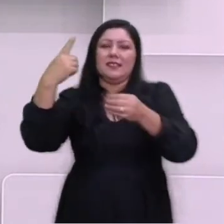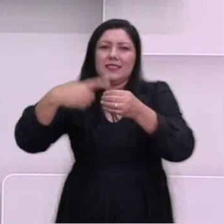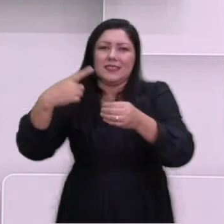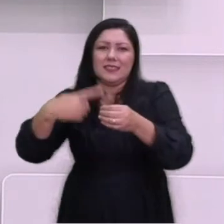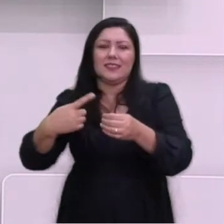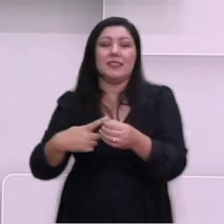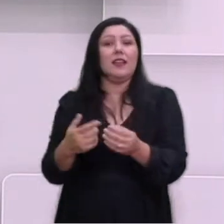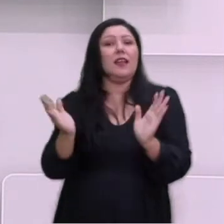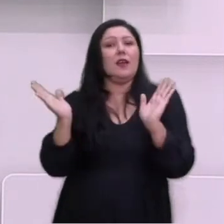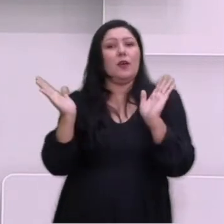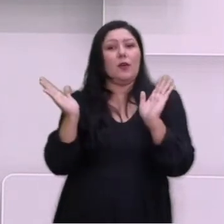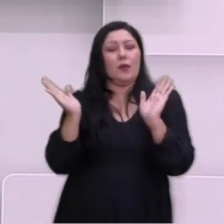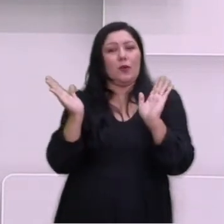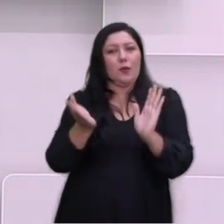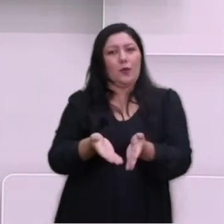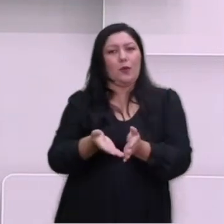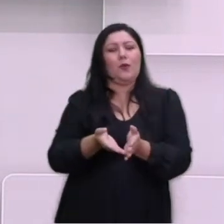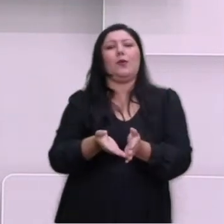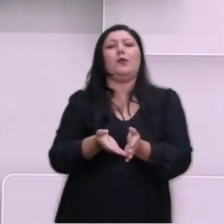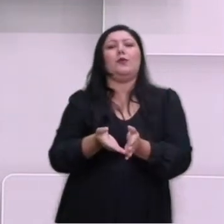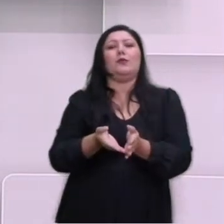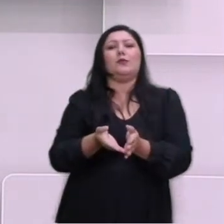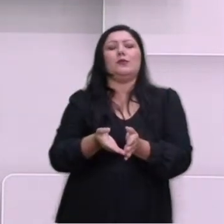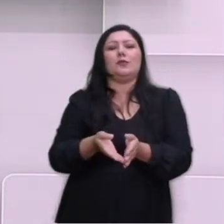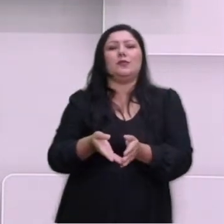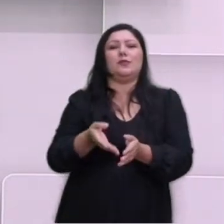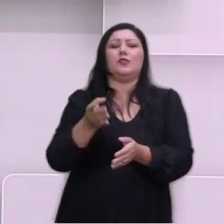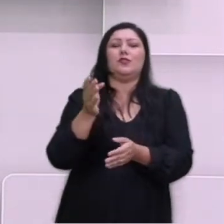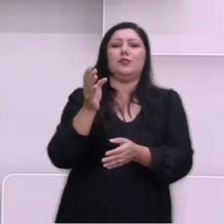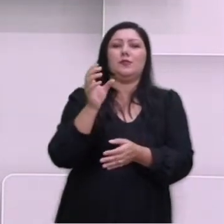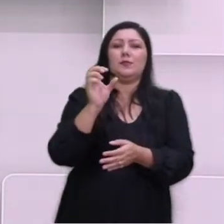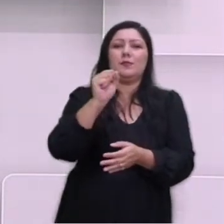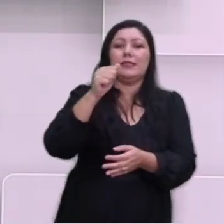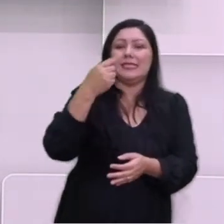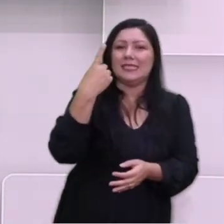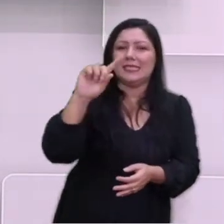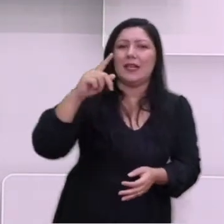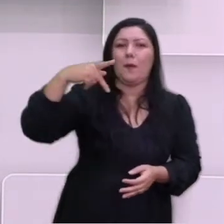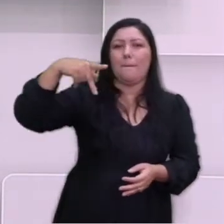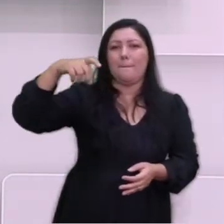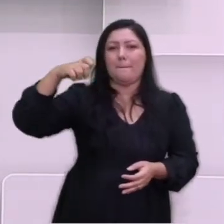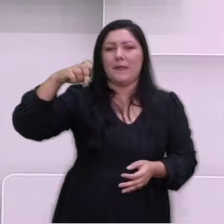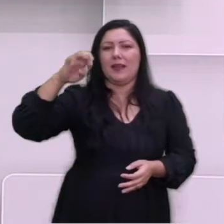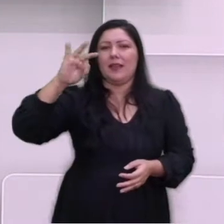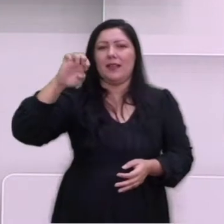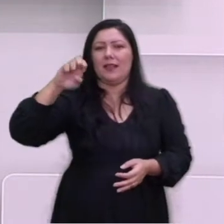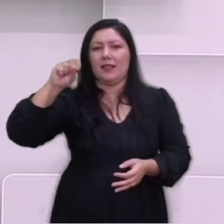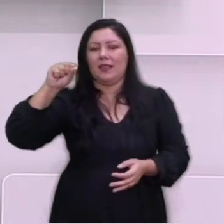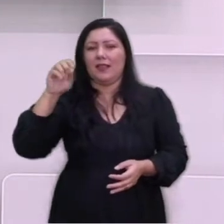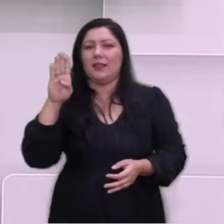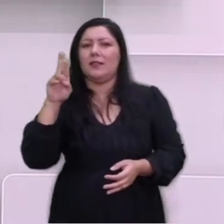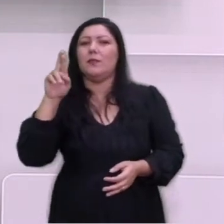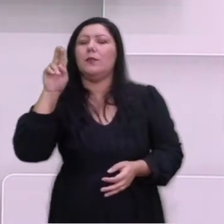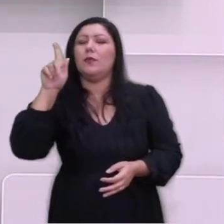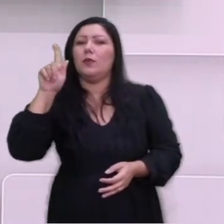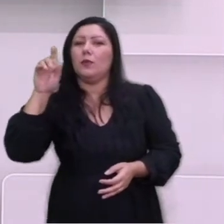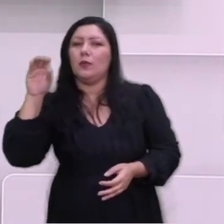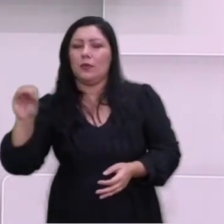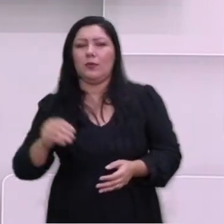da Rússia, e também a capital Moscou. A entrada do exército alemão